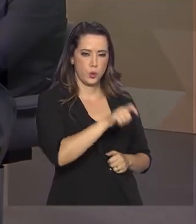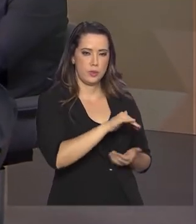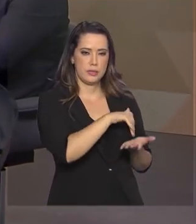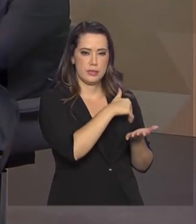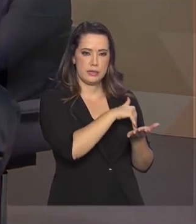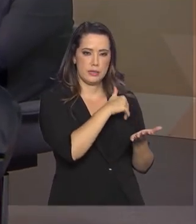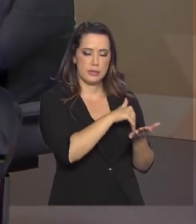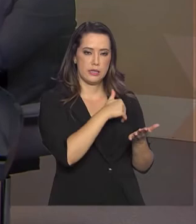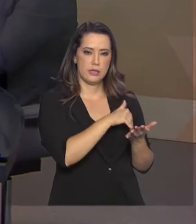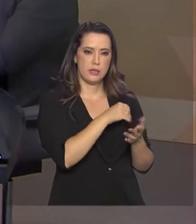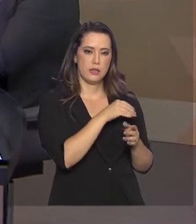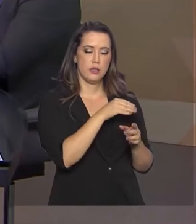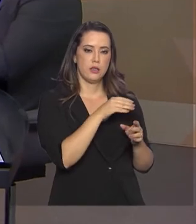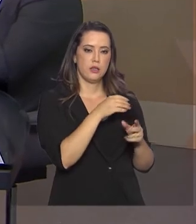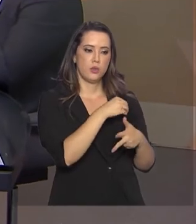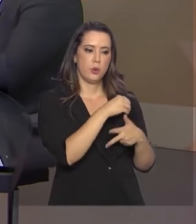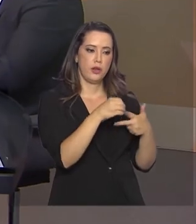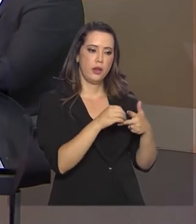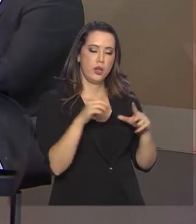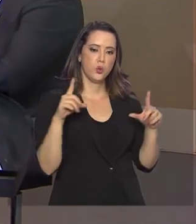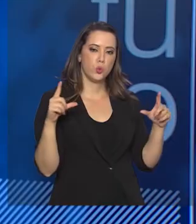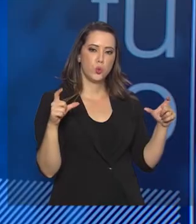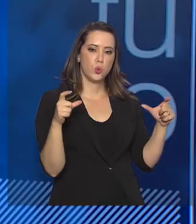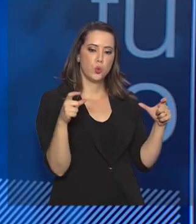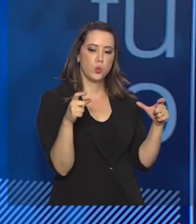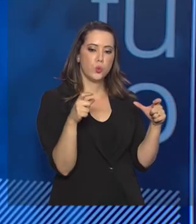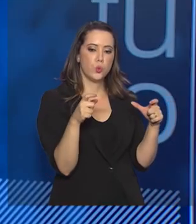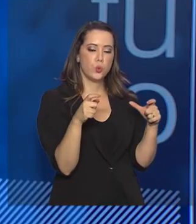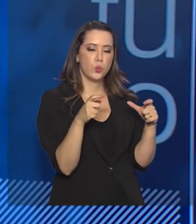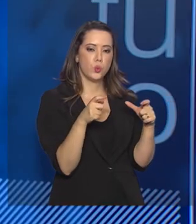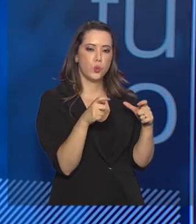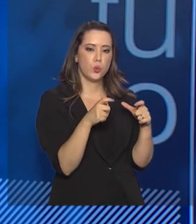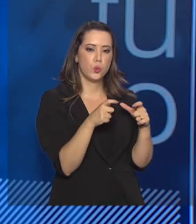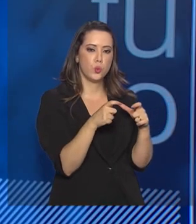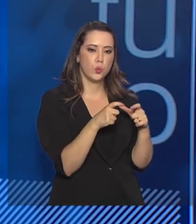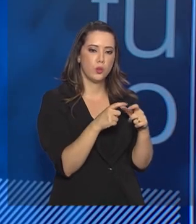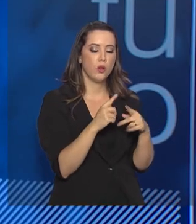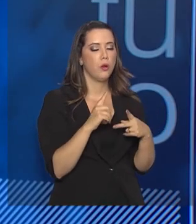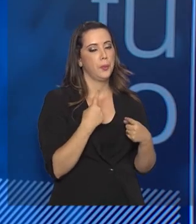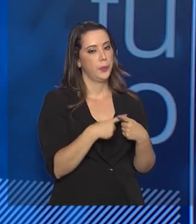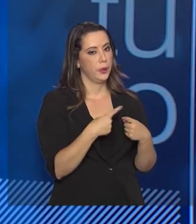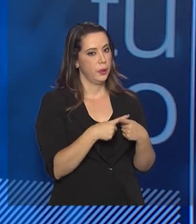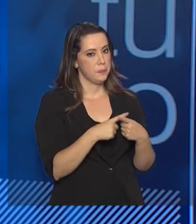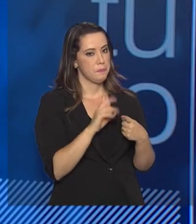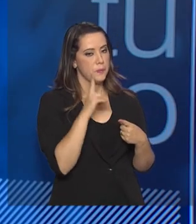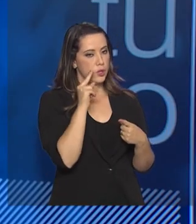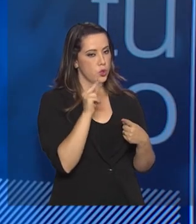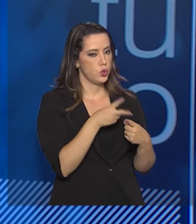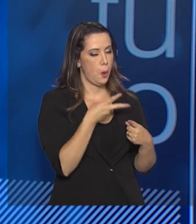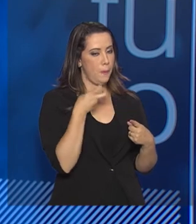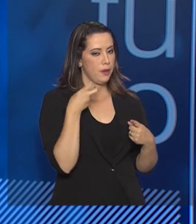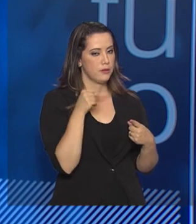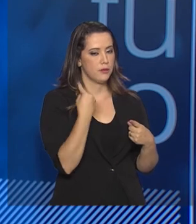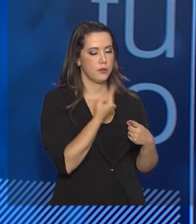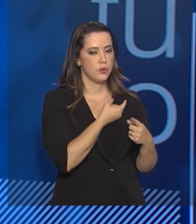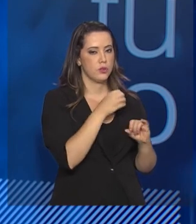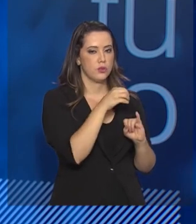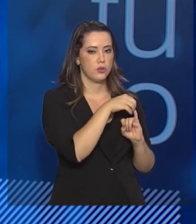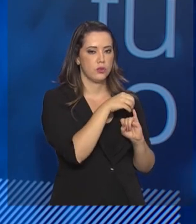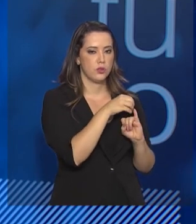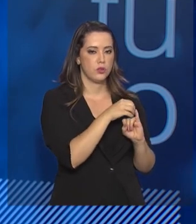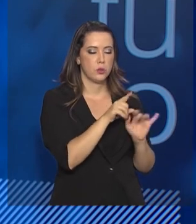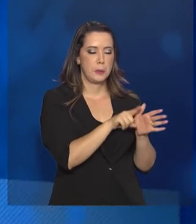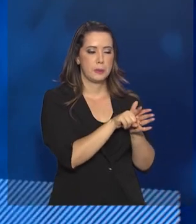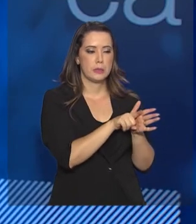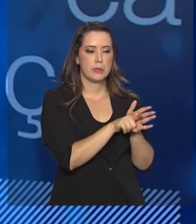reduzido um pouco ao longo dos anos. Isso tem vários fatores. Um primeiro fator que a gente observa quando nós, no Inep, fazemos o